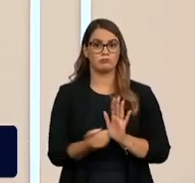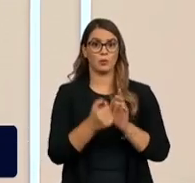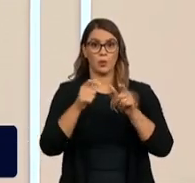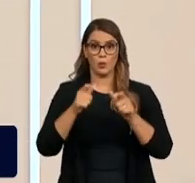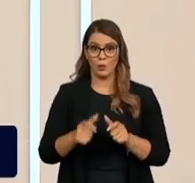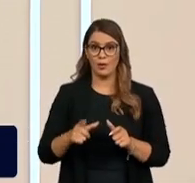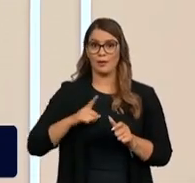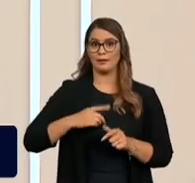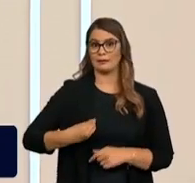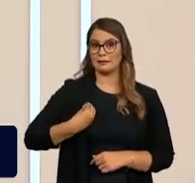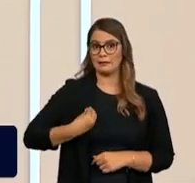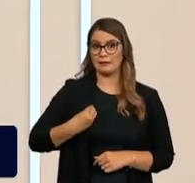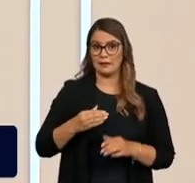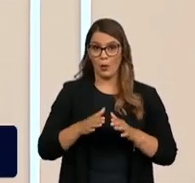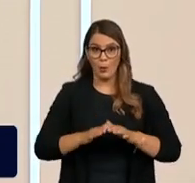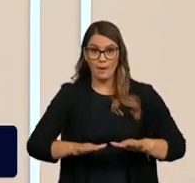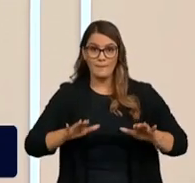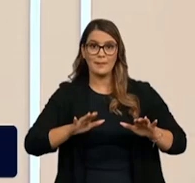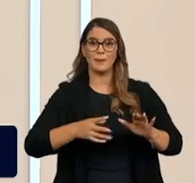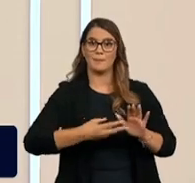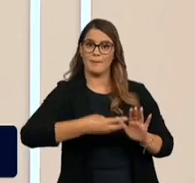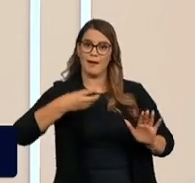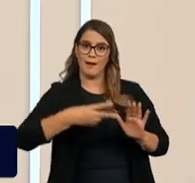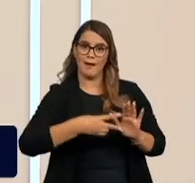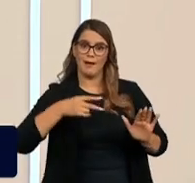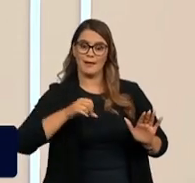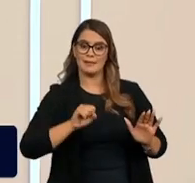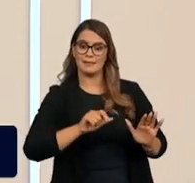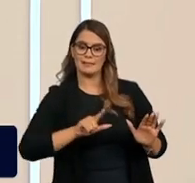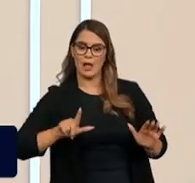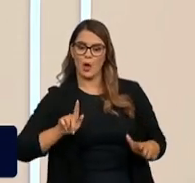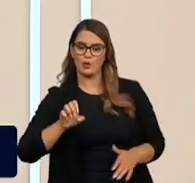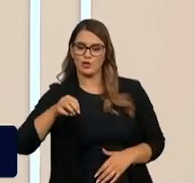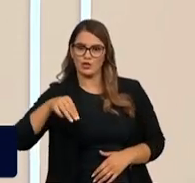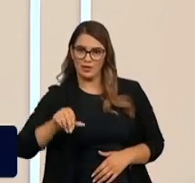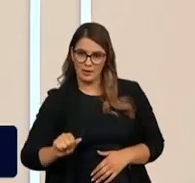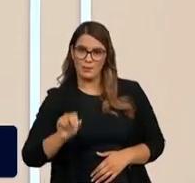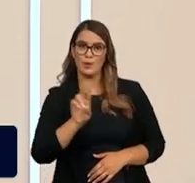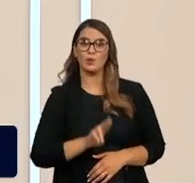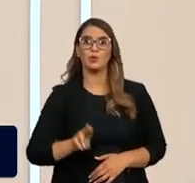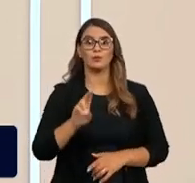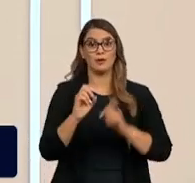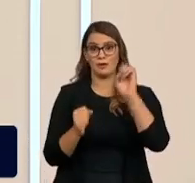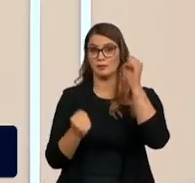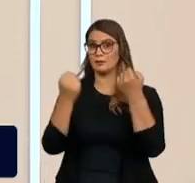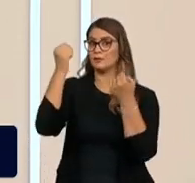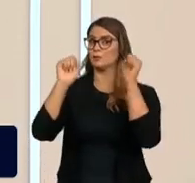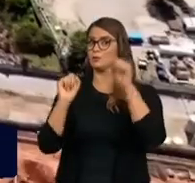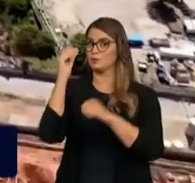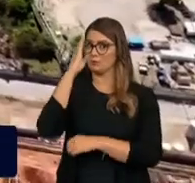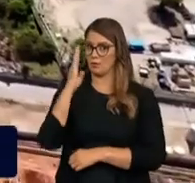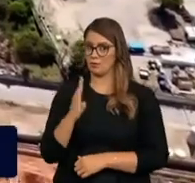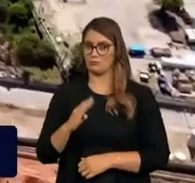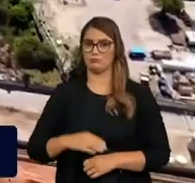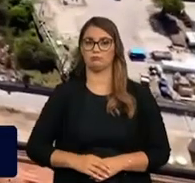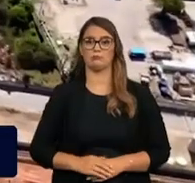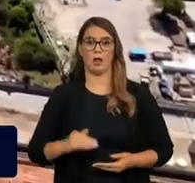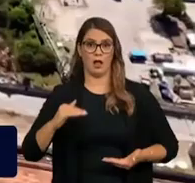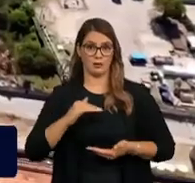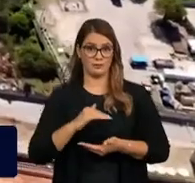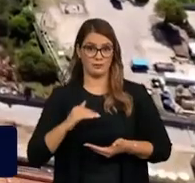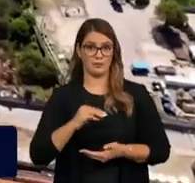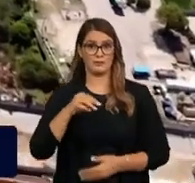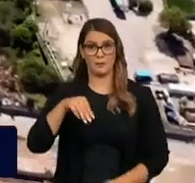região onde existe uma mina para extração de sal gema, matéria-prima usada na indústria brasileira. A Defesa Civil de